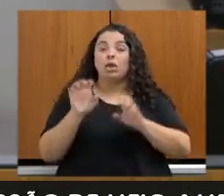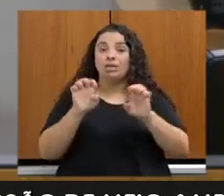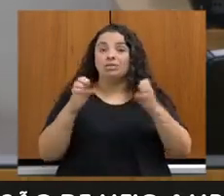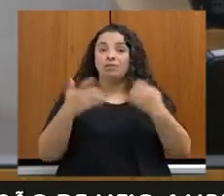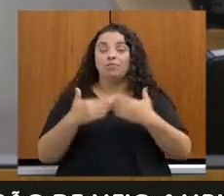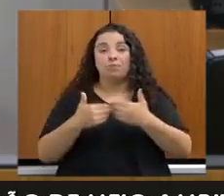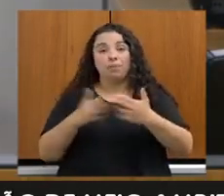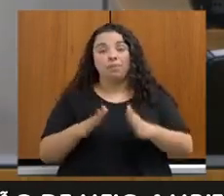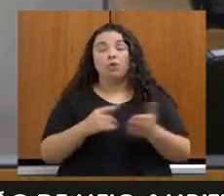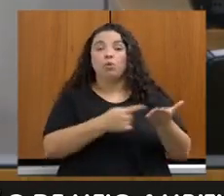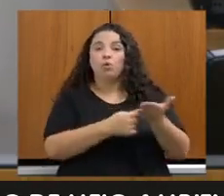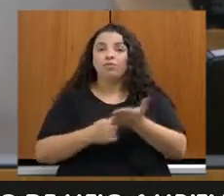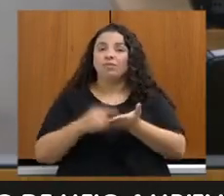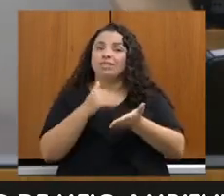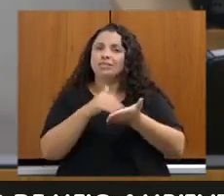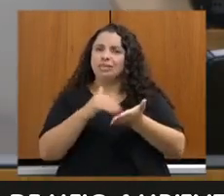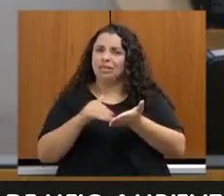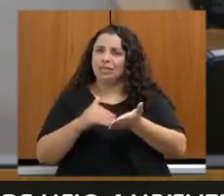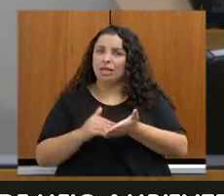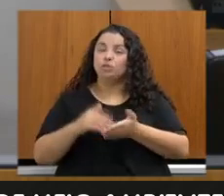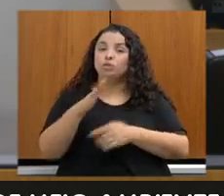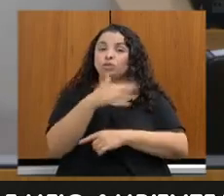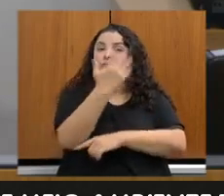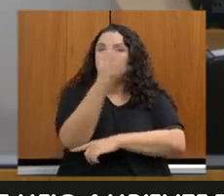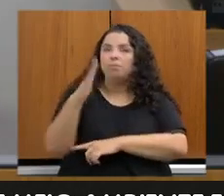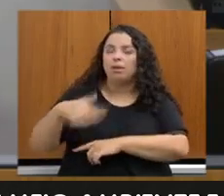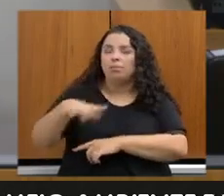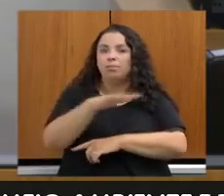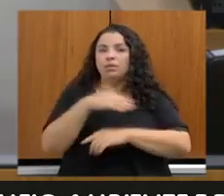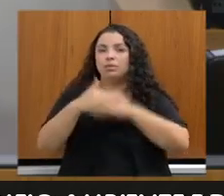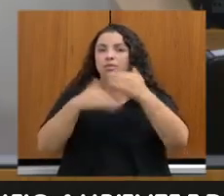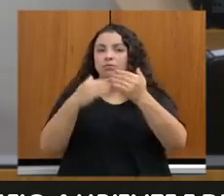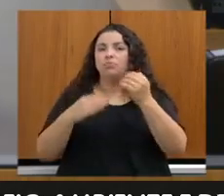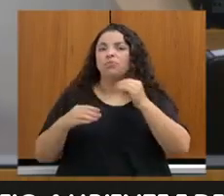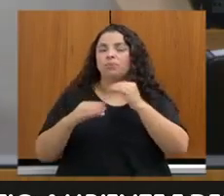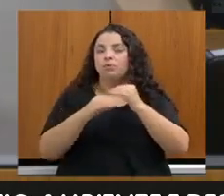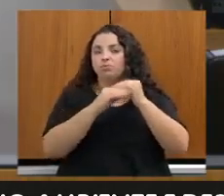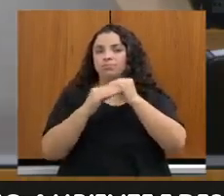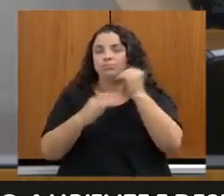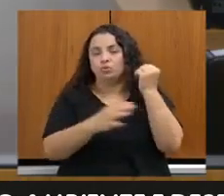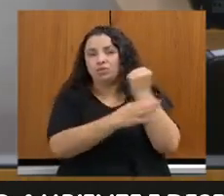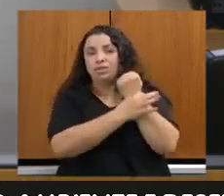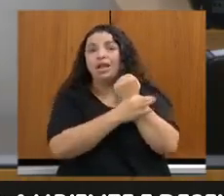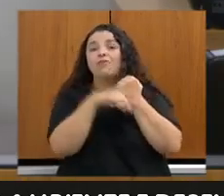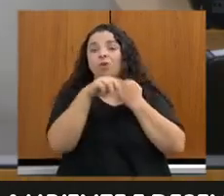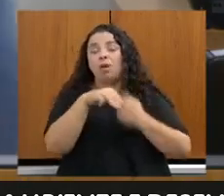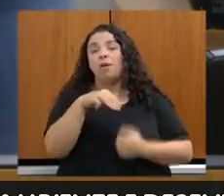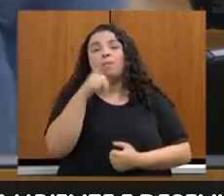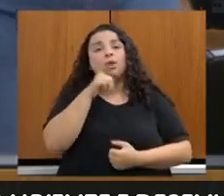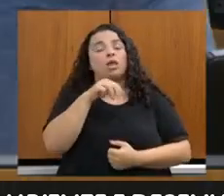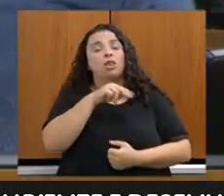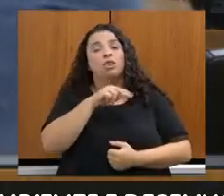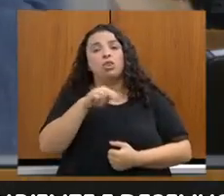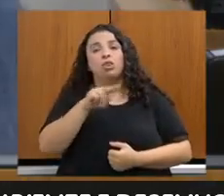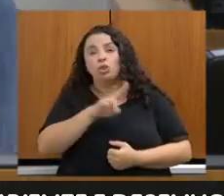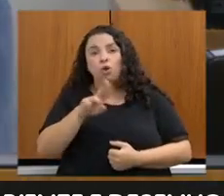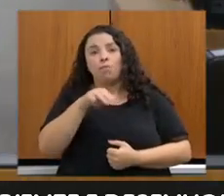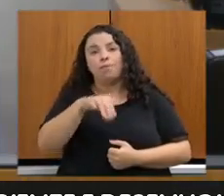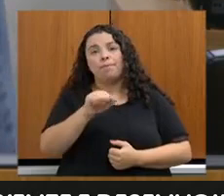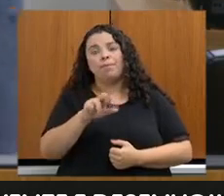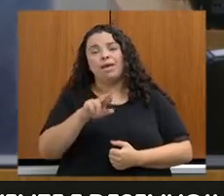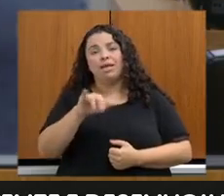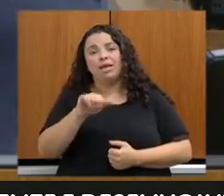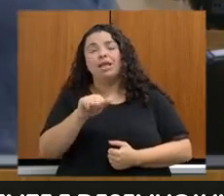Secretária de Estado de Meio Ambiente e Desenvolvimento Sustentável, Sra. Marília Carvalho de Mello, a fazer sua exposição pelo